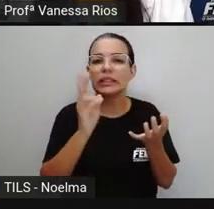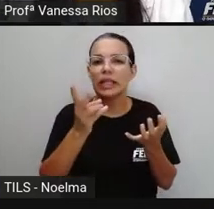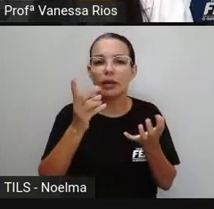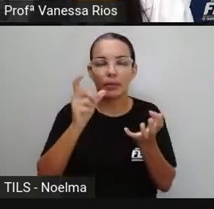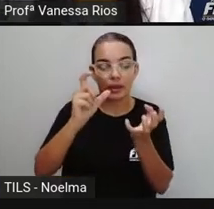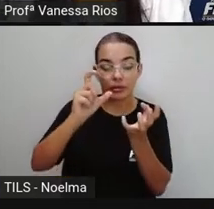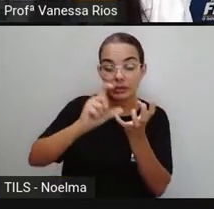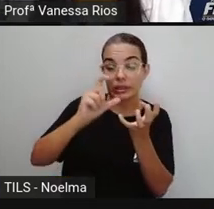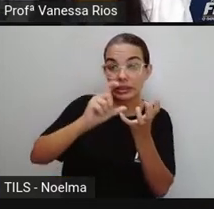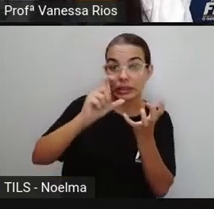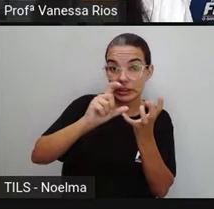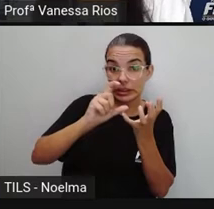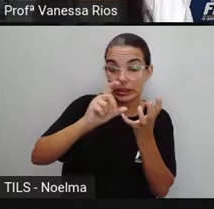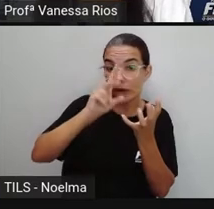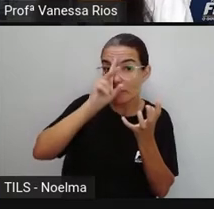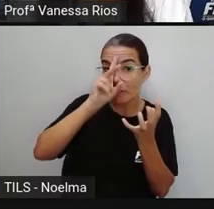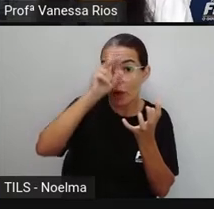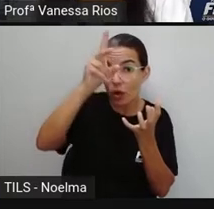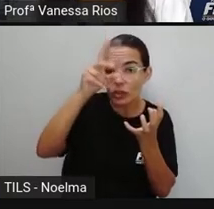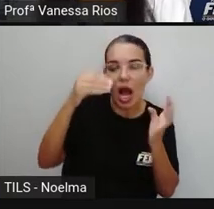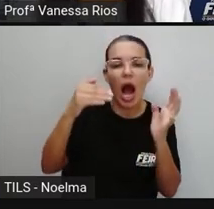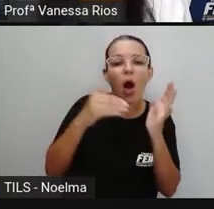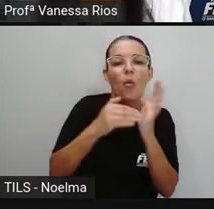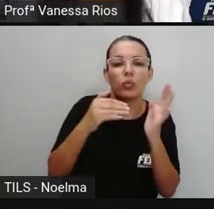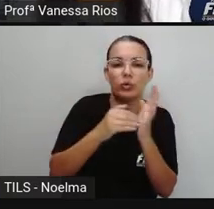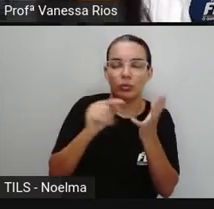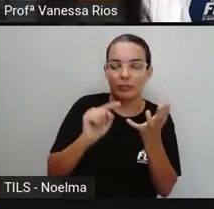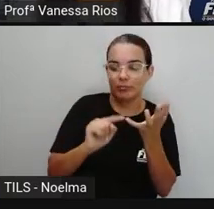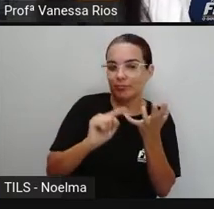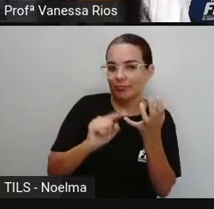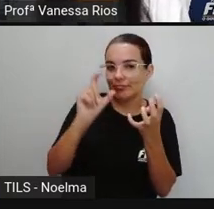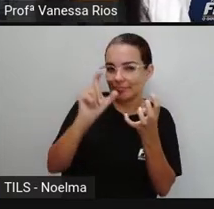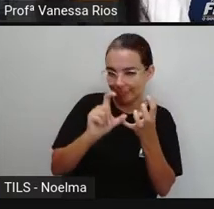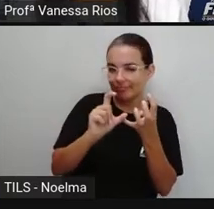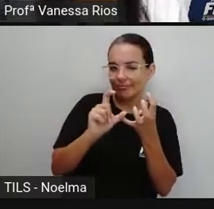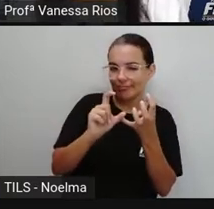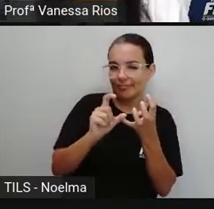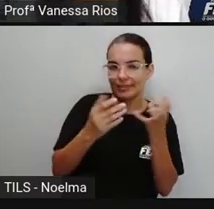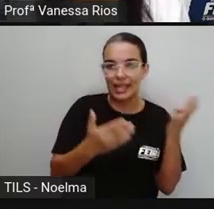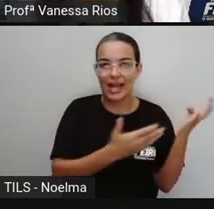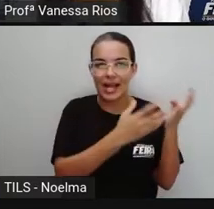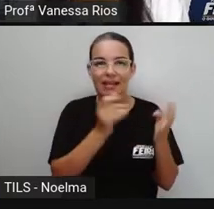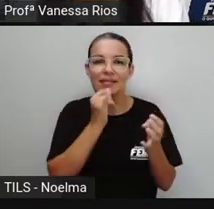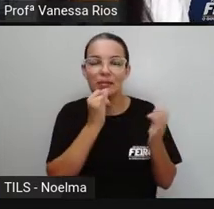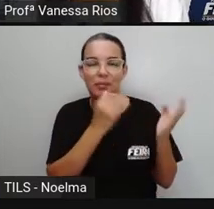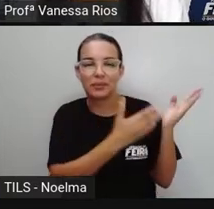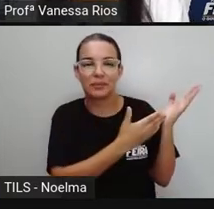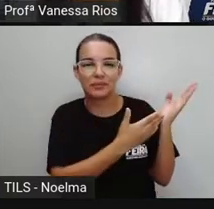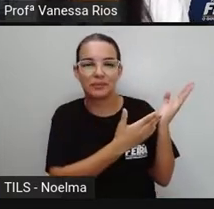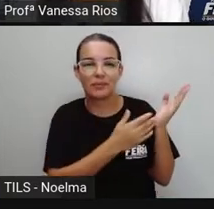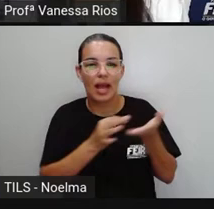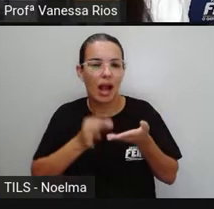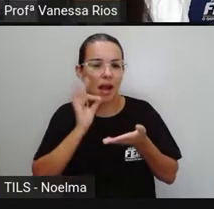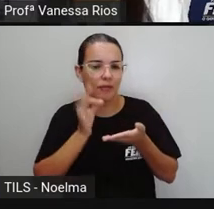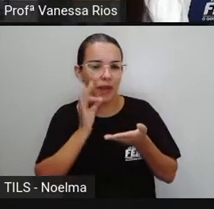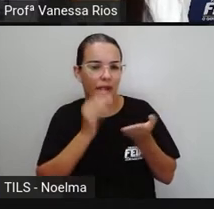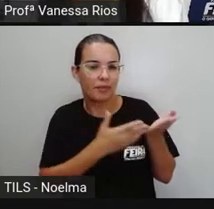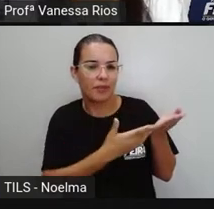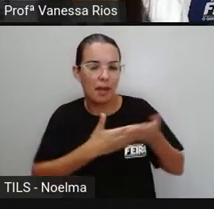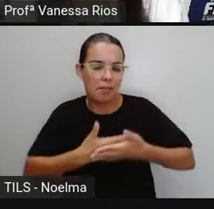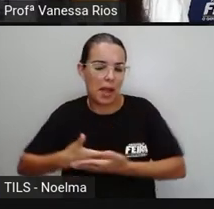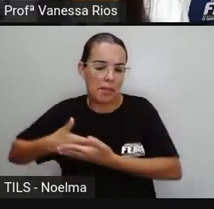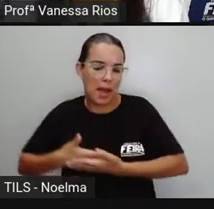a sílaba tônica na última sílaba. Aí os exemplos que há para trás, ó. Café, cipó,